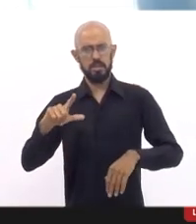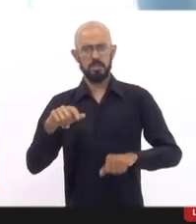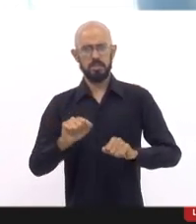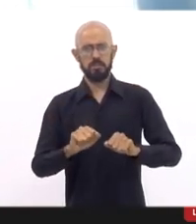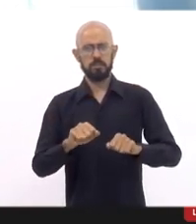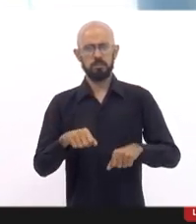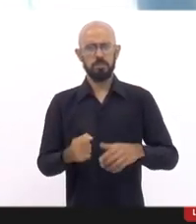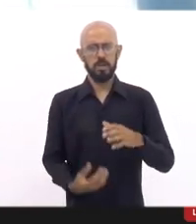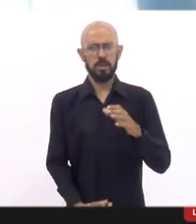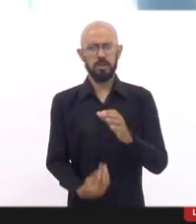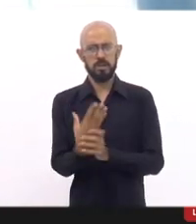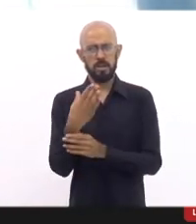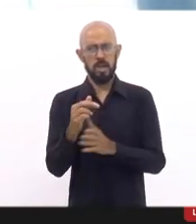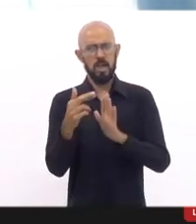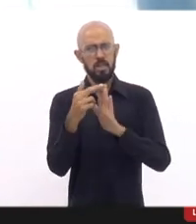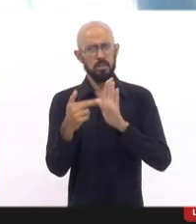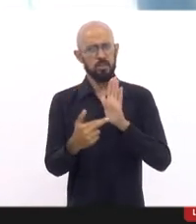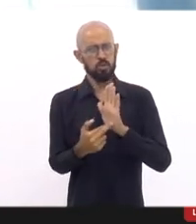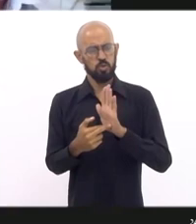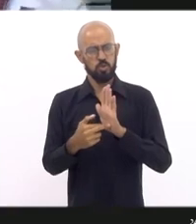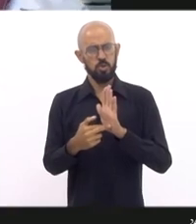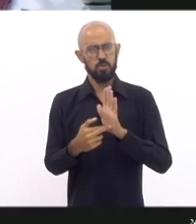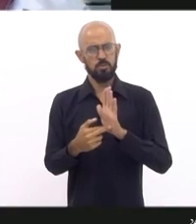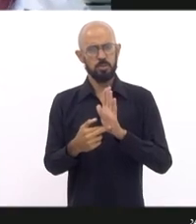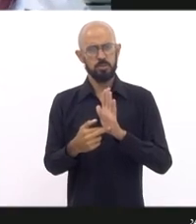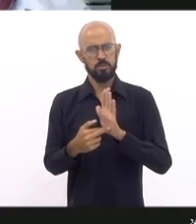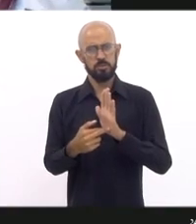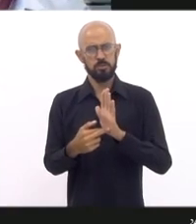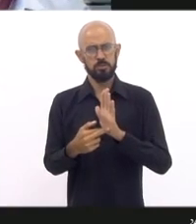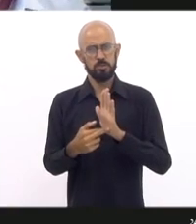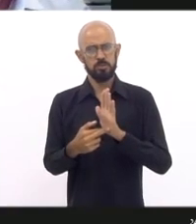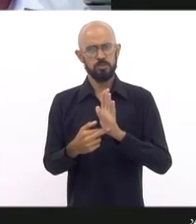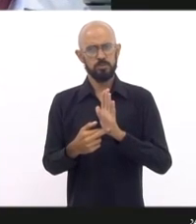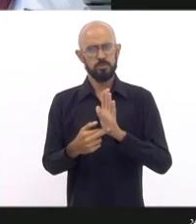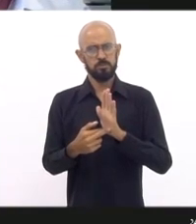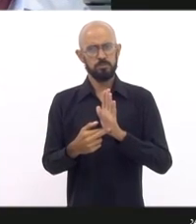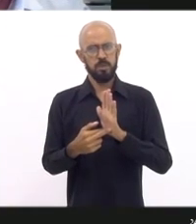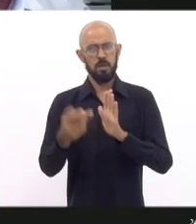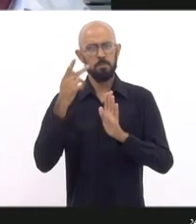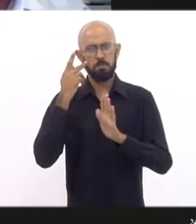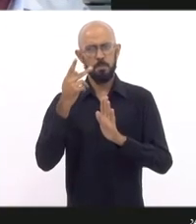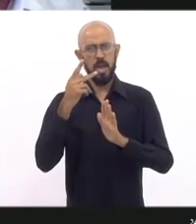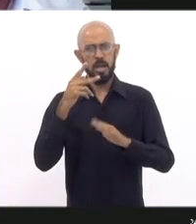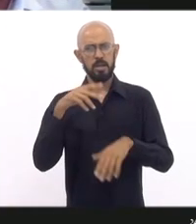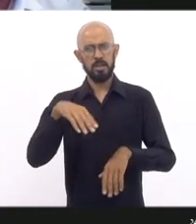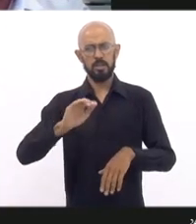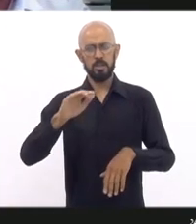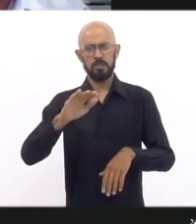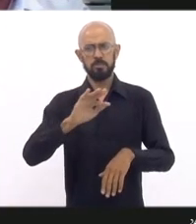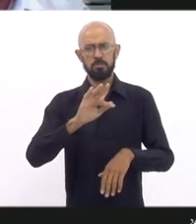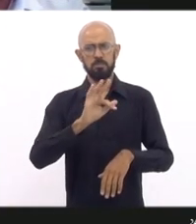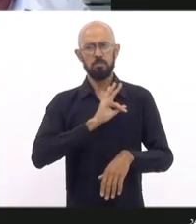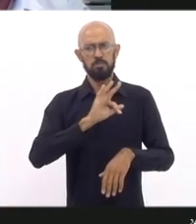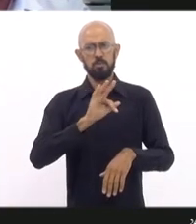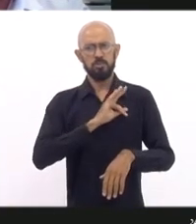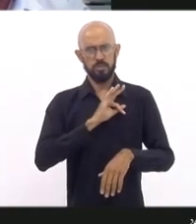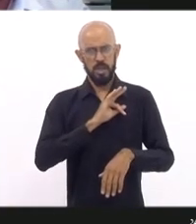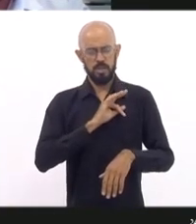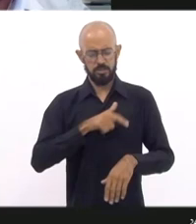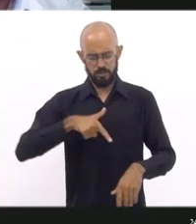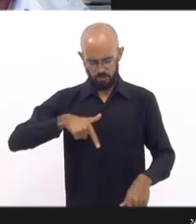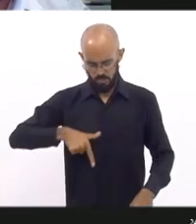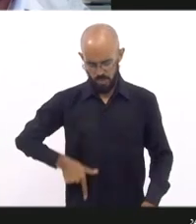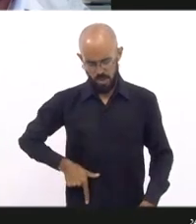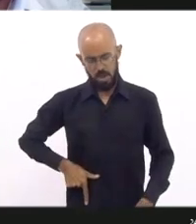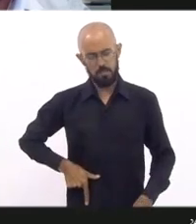estabelecer normas de conduta para policiais da ativa fora de serviço com arma na cintura e